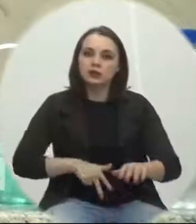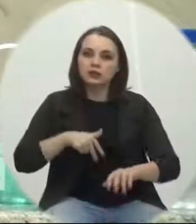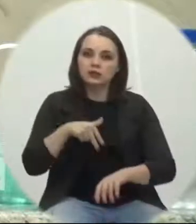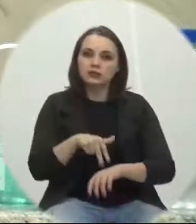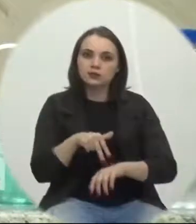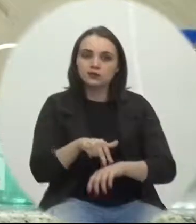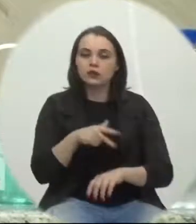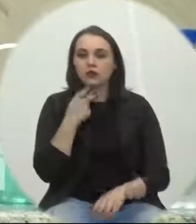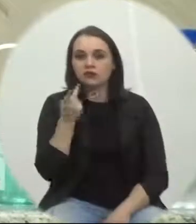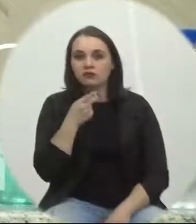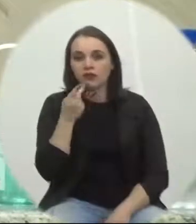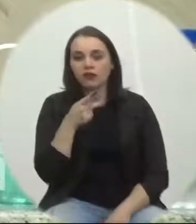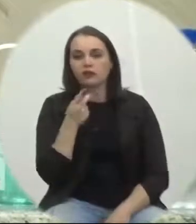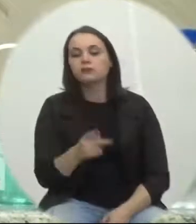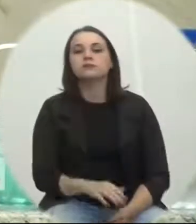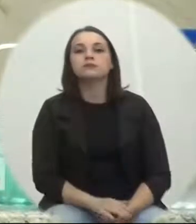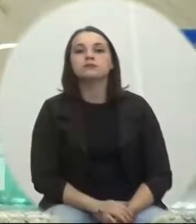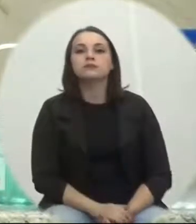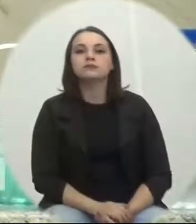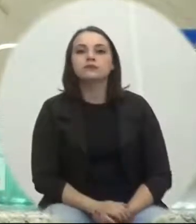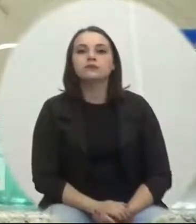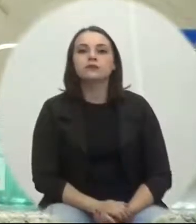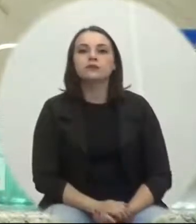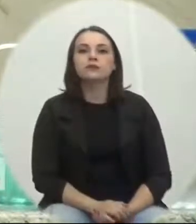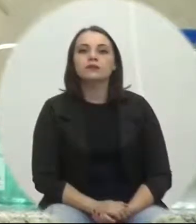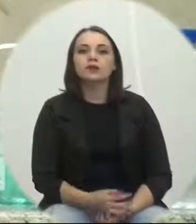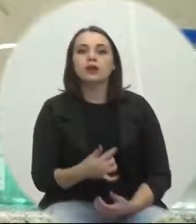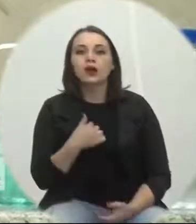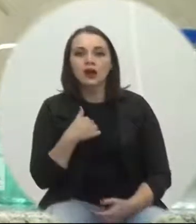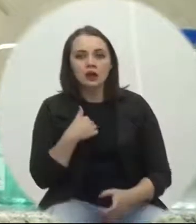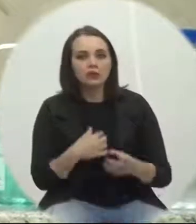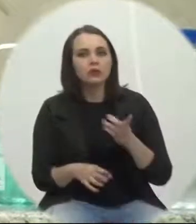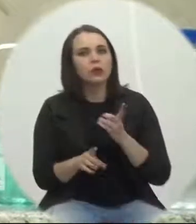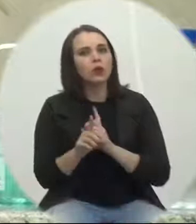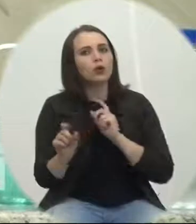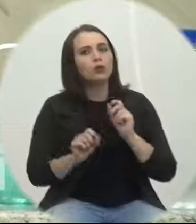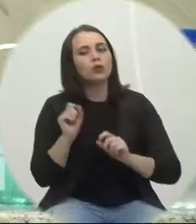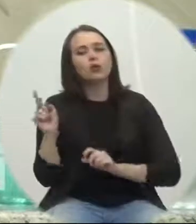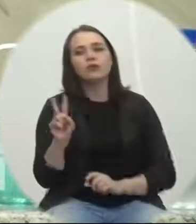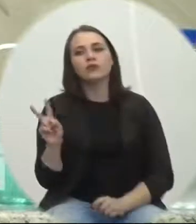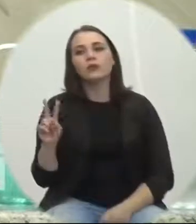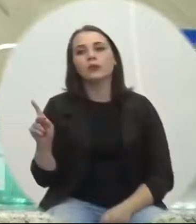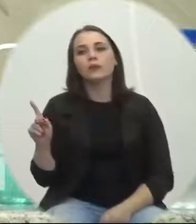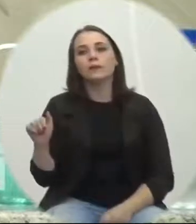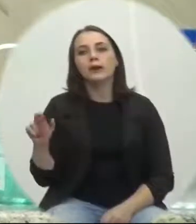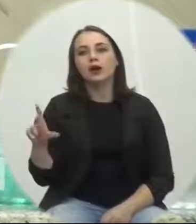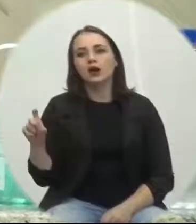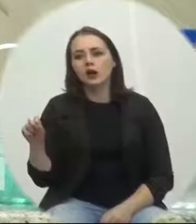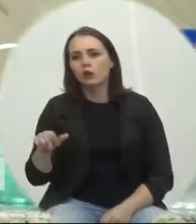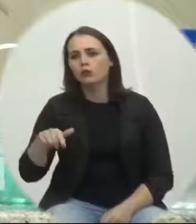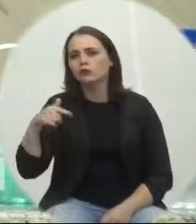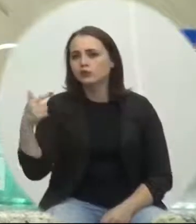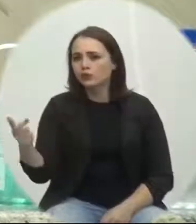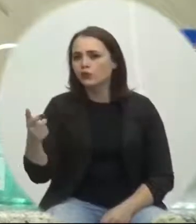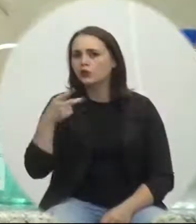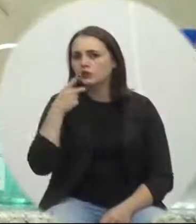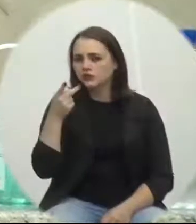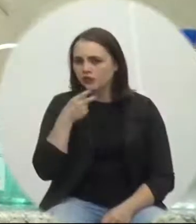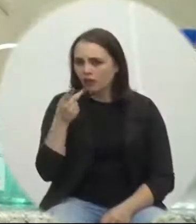fazer uma fala. E eu vou no encontro também do que o vereador Paulo Ferraresi falou, o vereador Toninho da